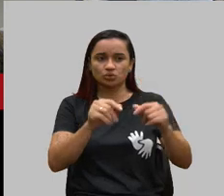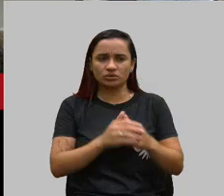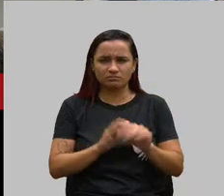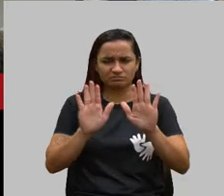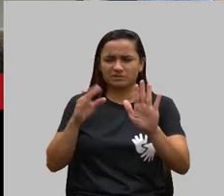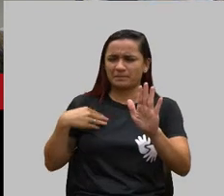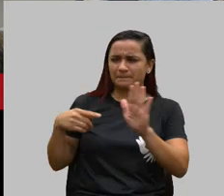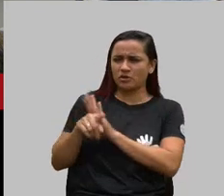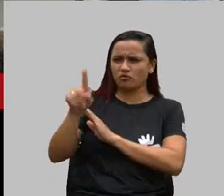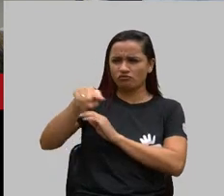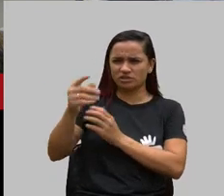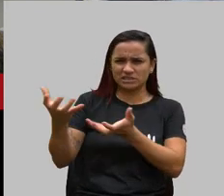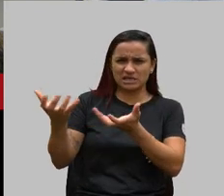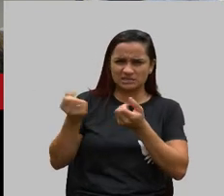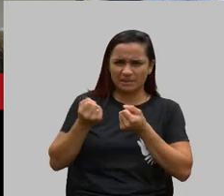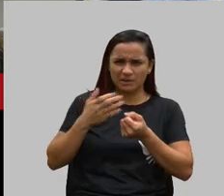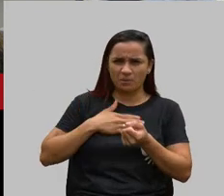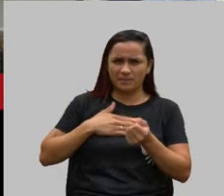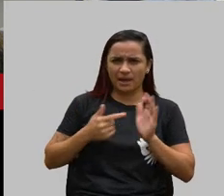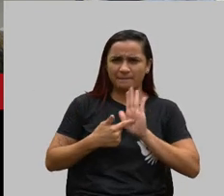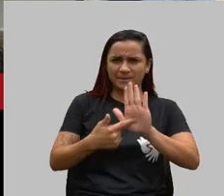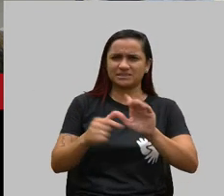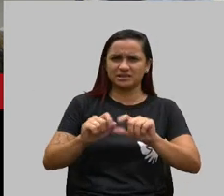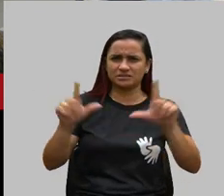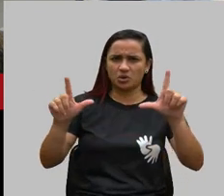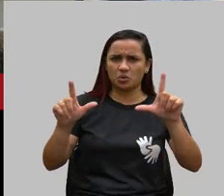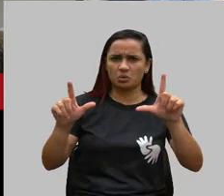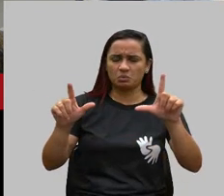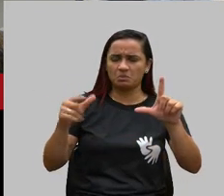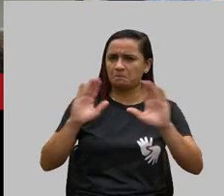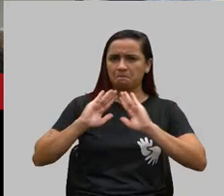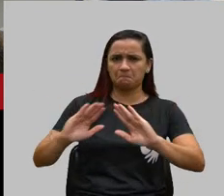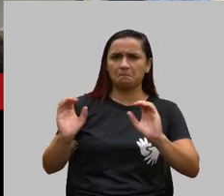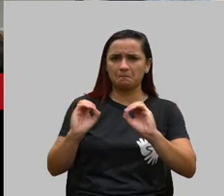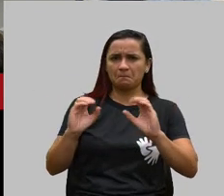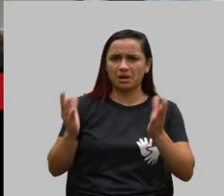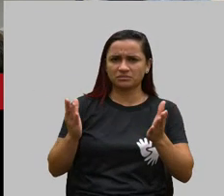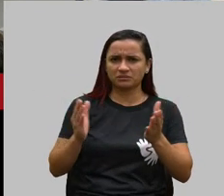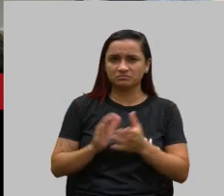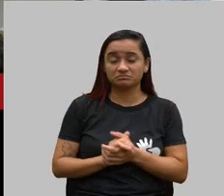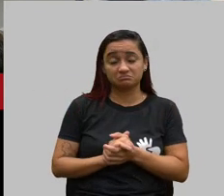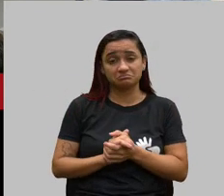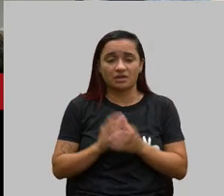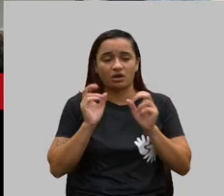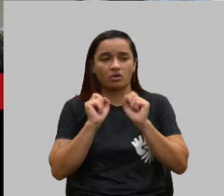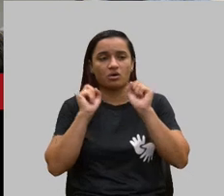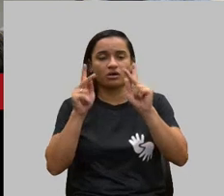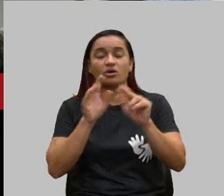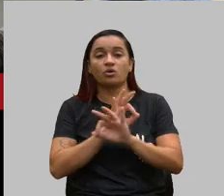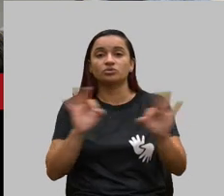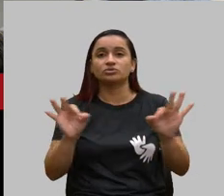apresentação porque não me pediram? Recebemos, sim. É? Ah, então ótimo.